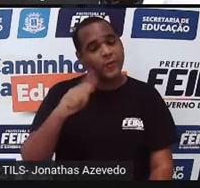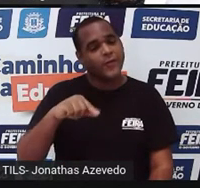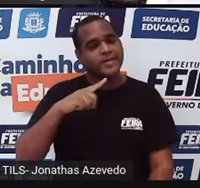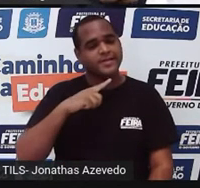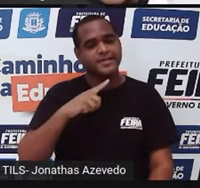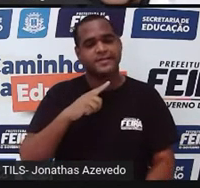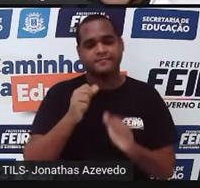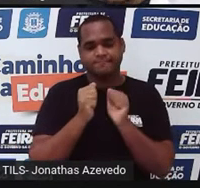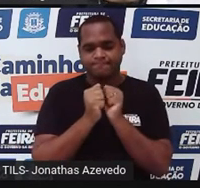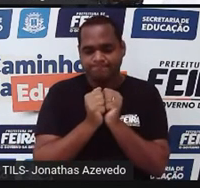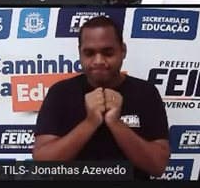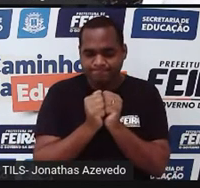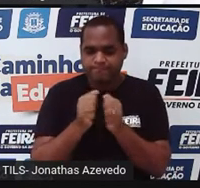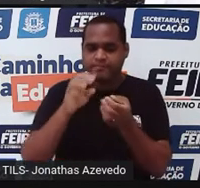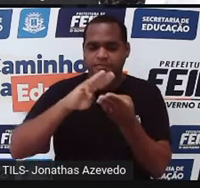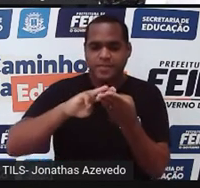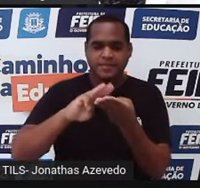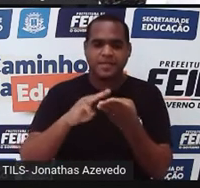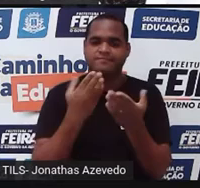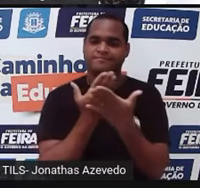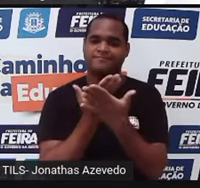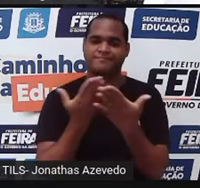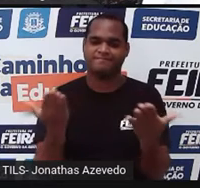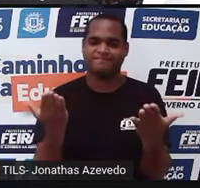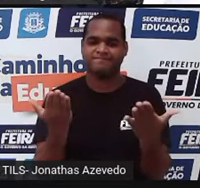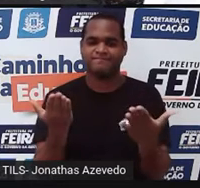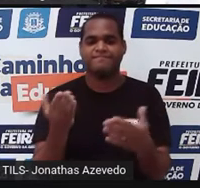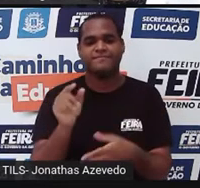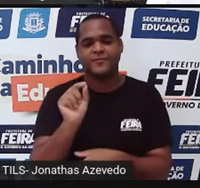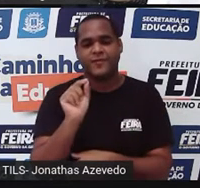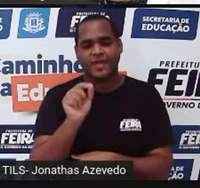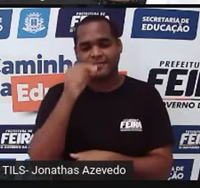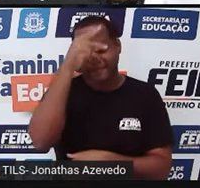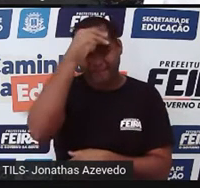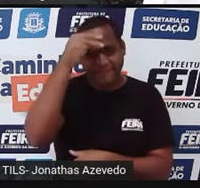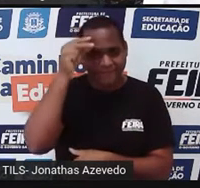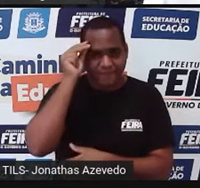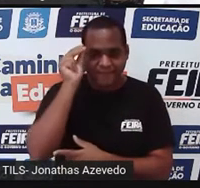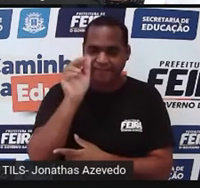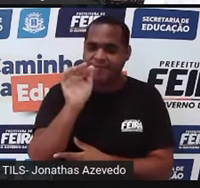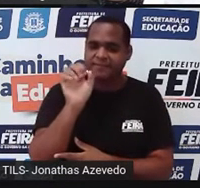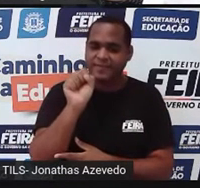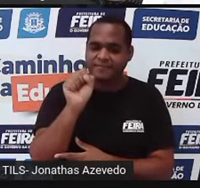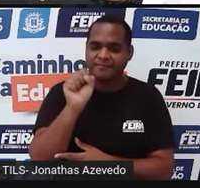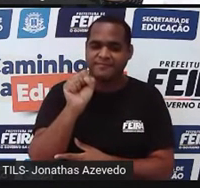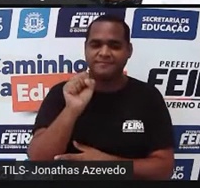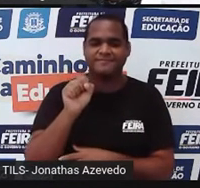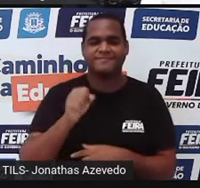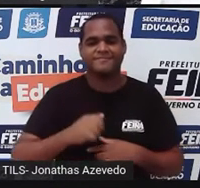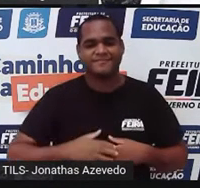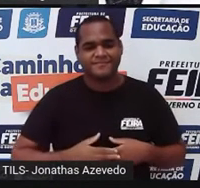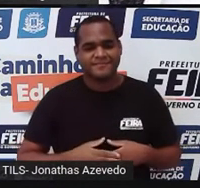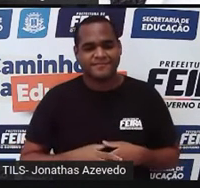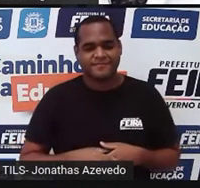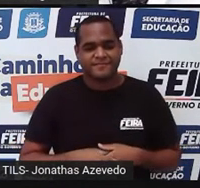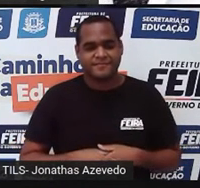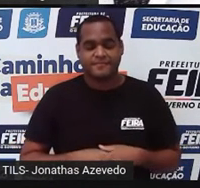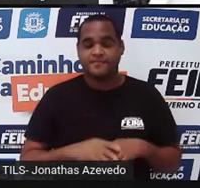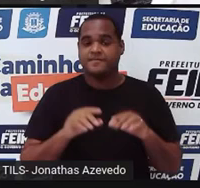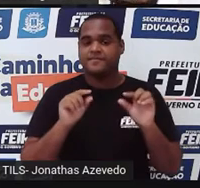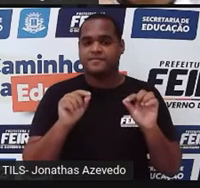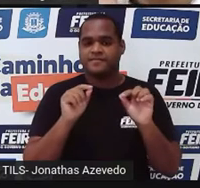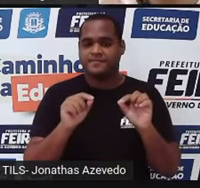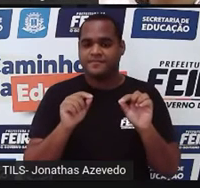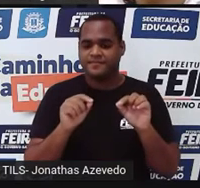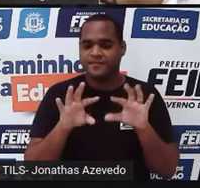matemática para você que é estudante da Rede Municipal de Educação de Ferreira de Santana, das